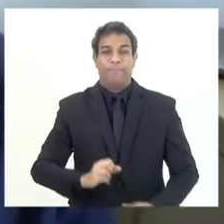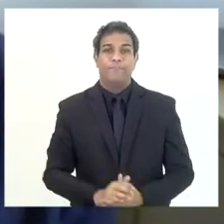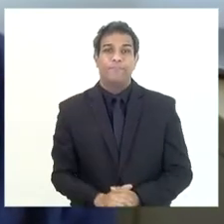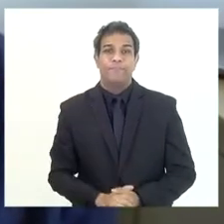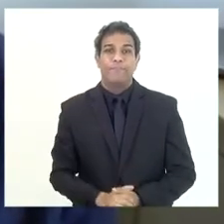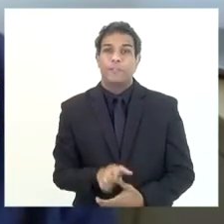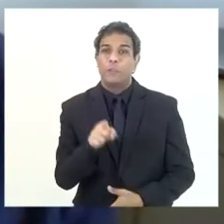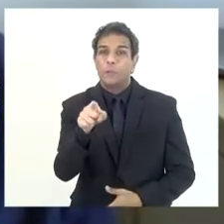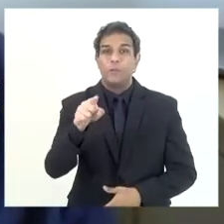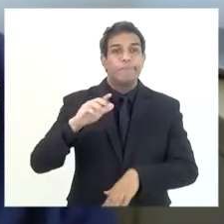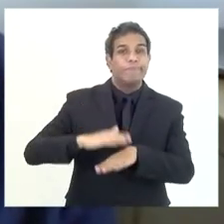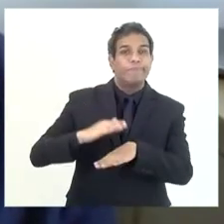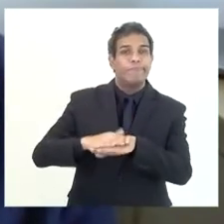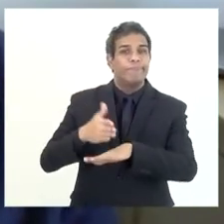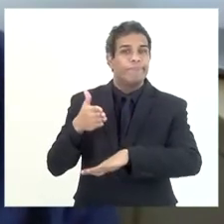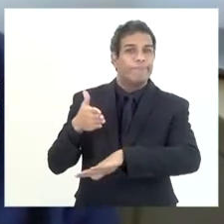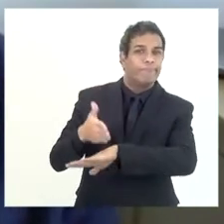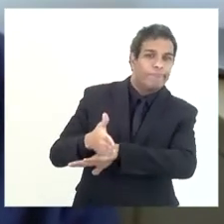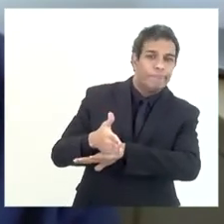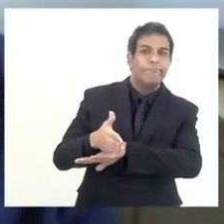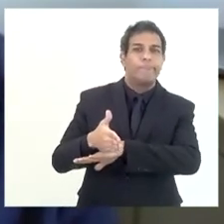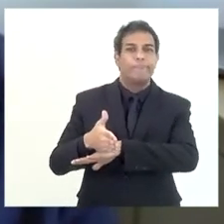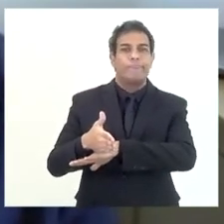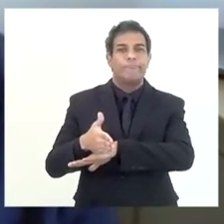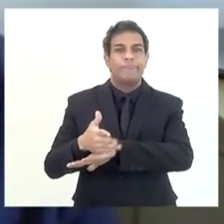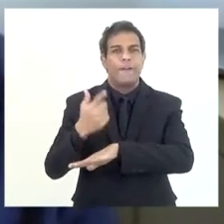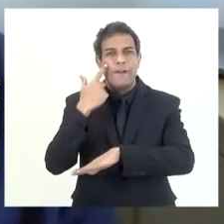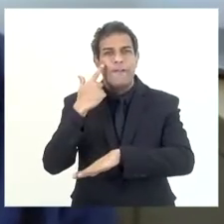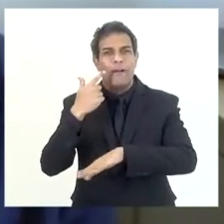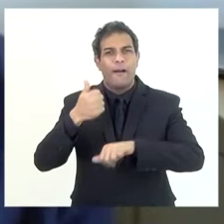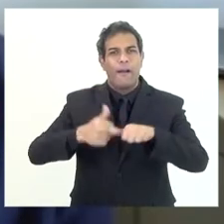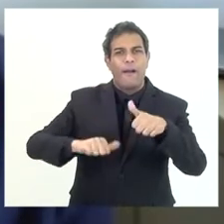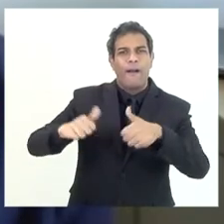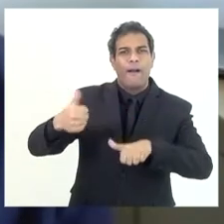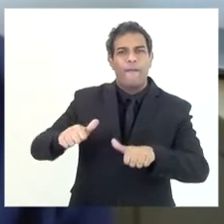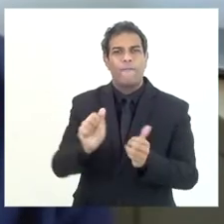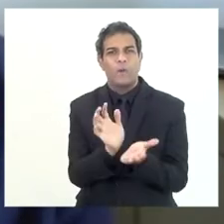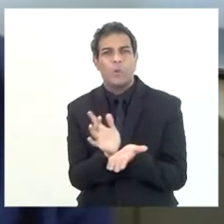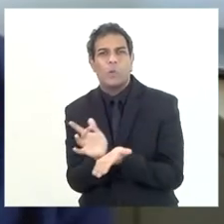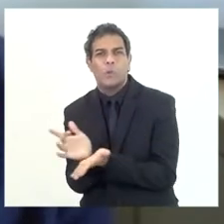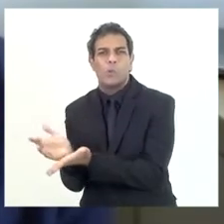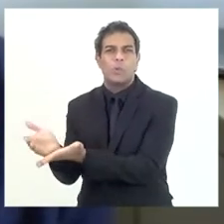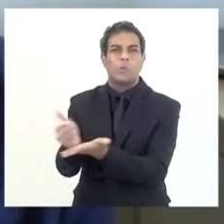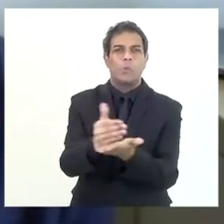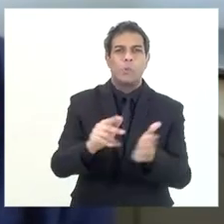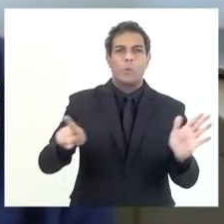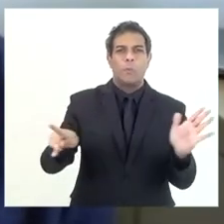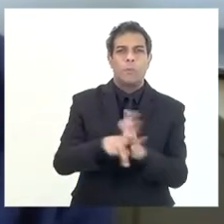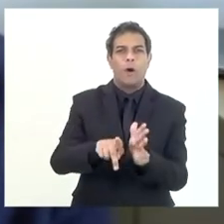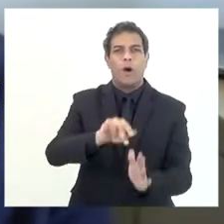o senhor vai lá verificar a arrecadação do ICMS.